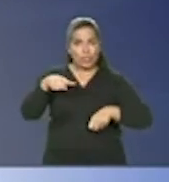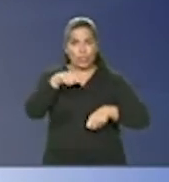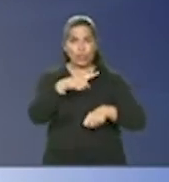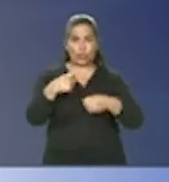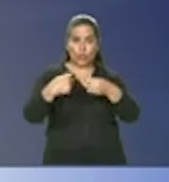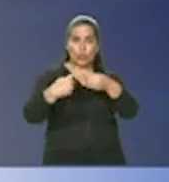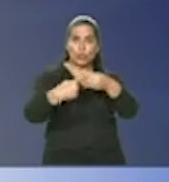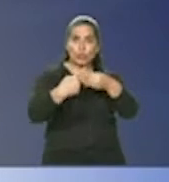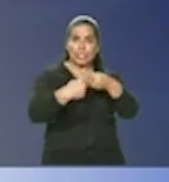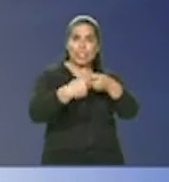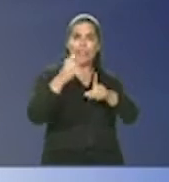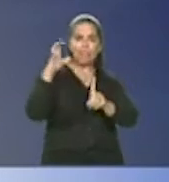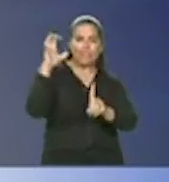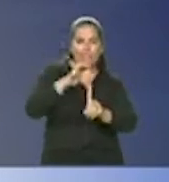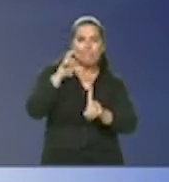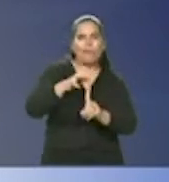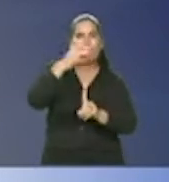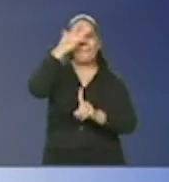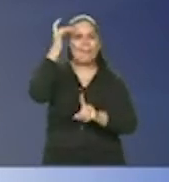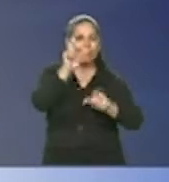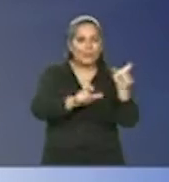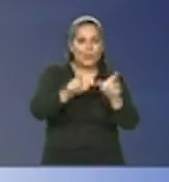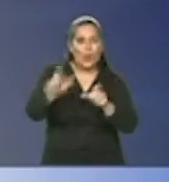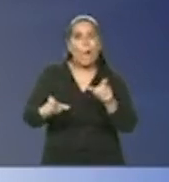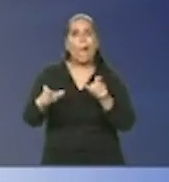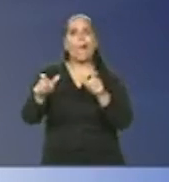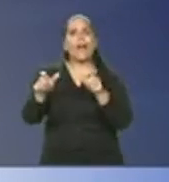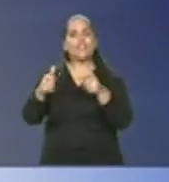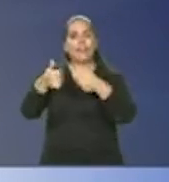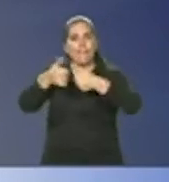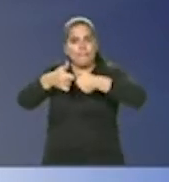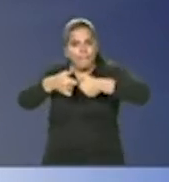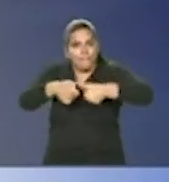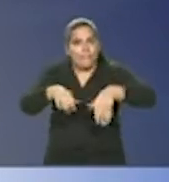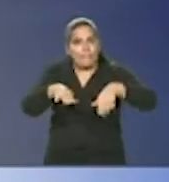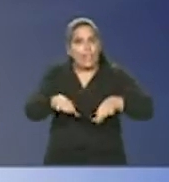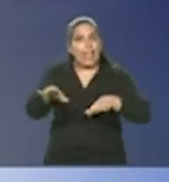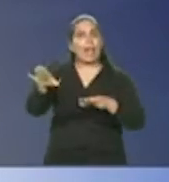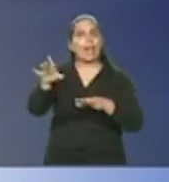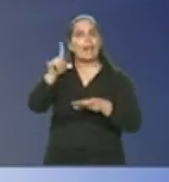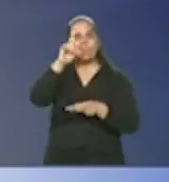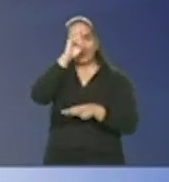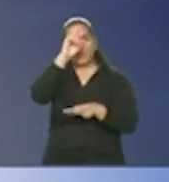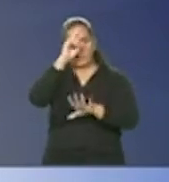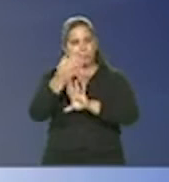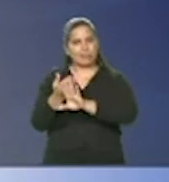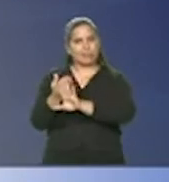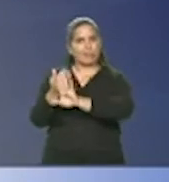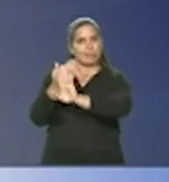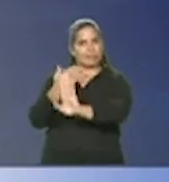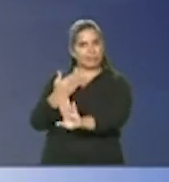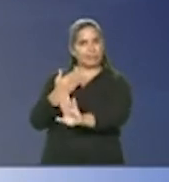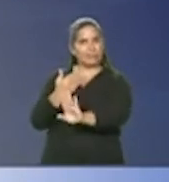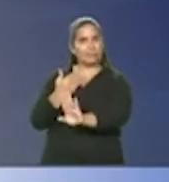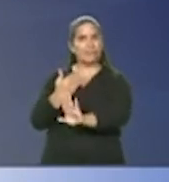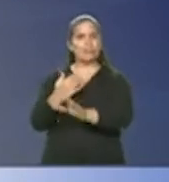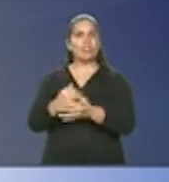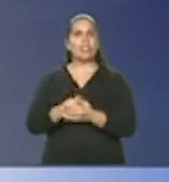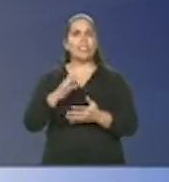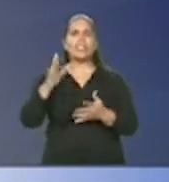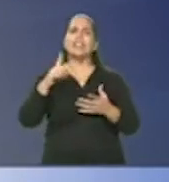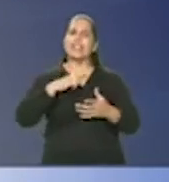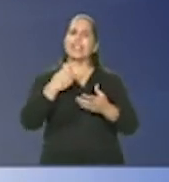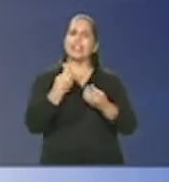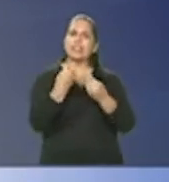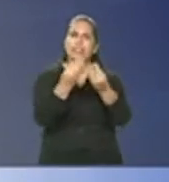convencimento das pessoas a se internarem naquele afastamento vertical, nas mil vagas que nós